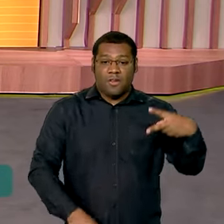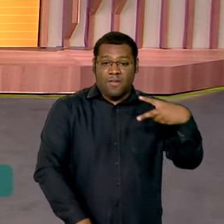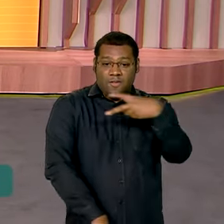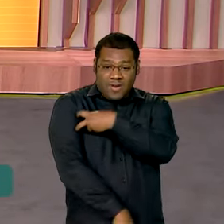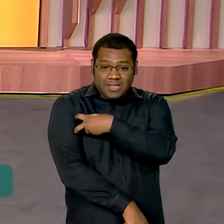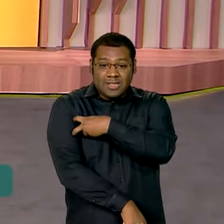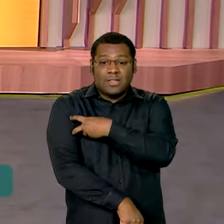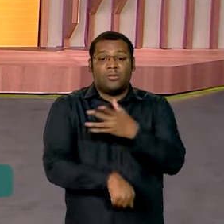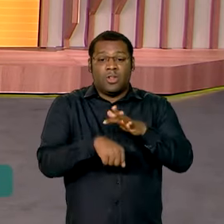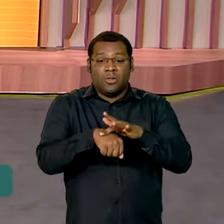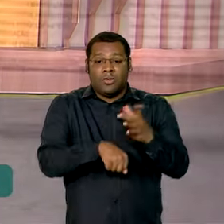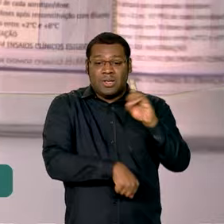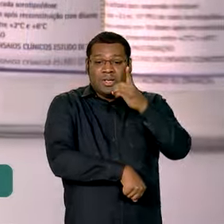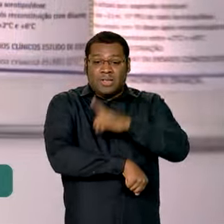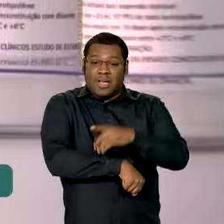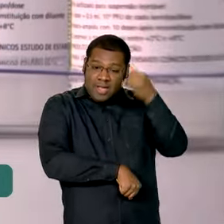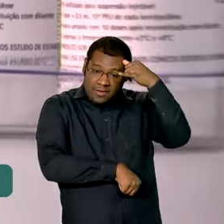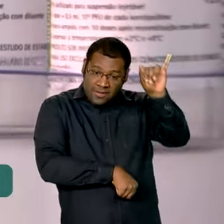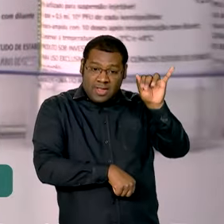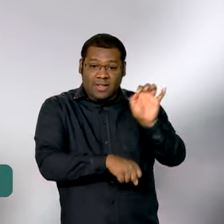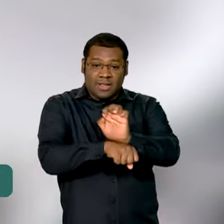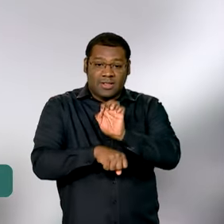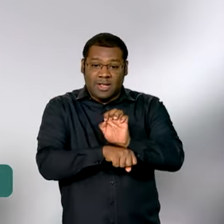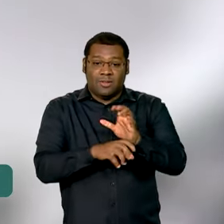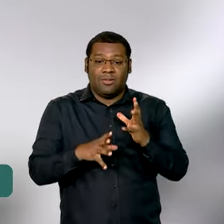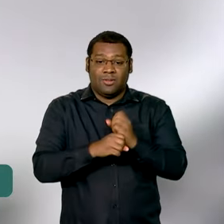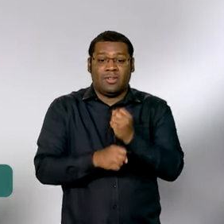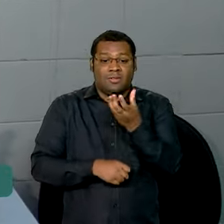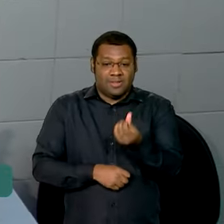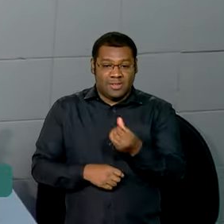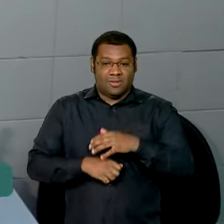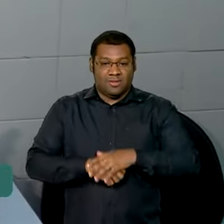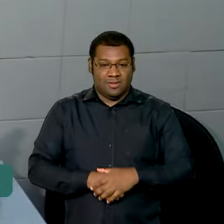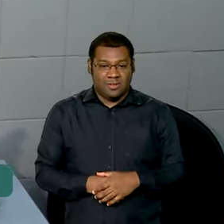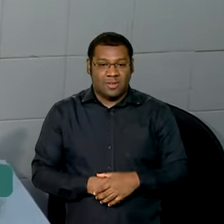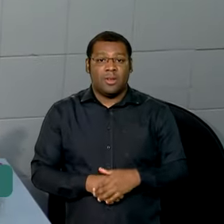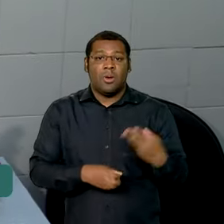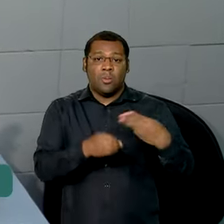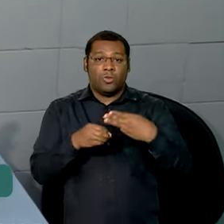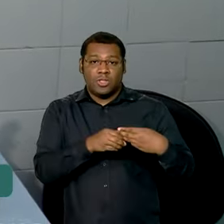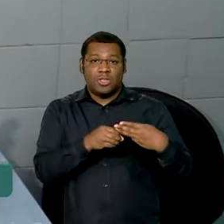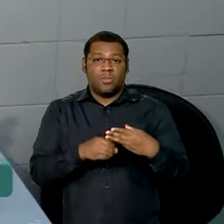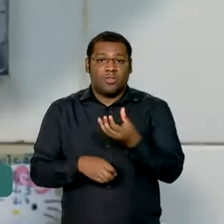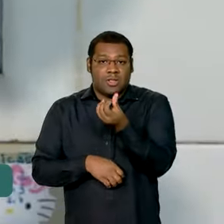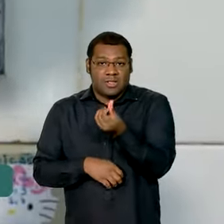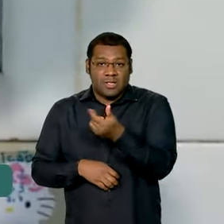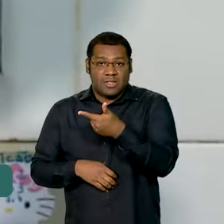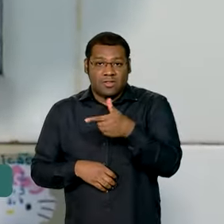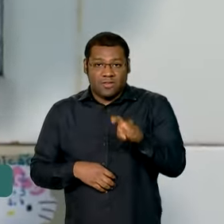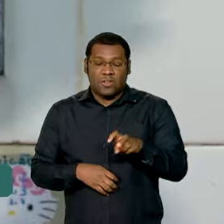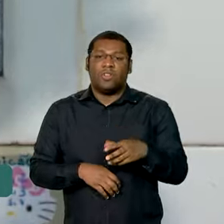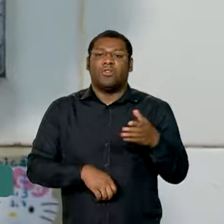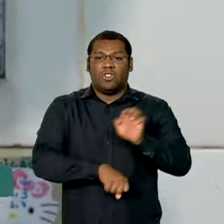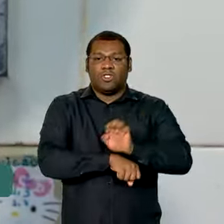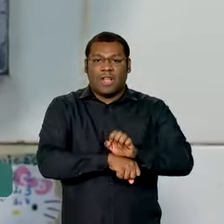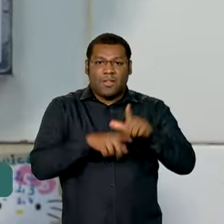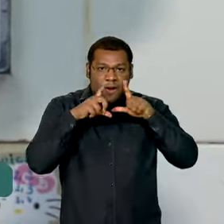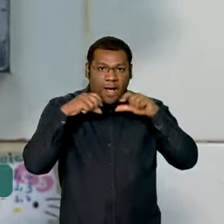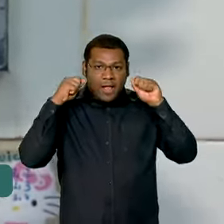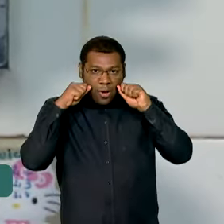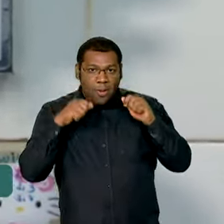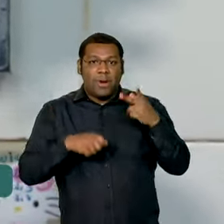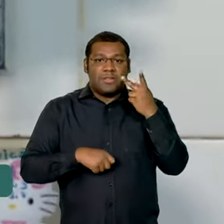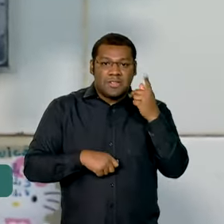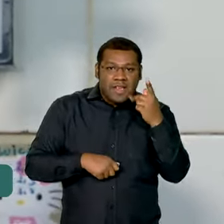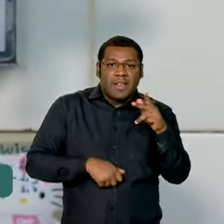contra a dengue em seis estados. 625 municípios de Alagoas, Ceará, Piauí,